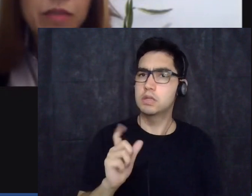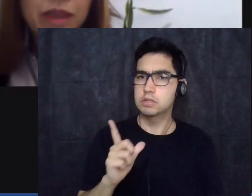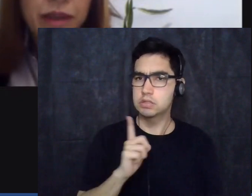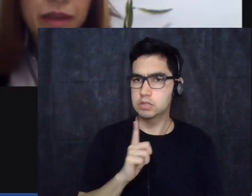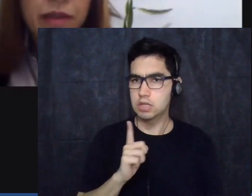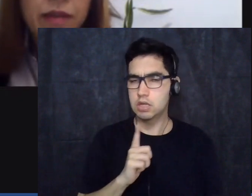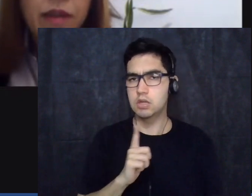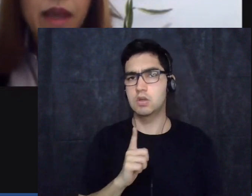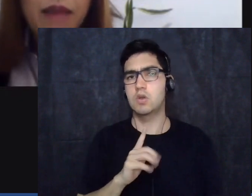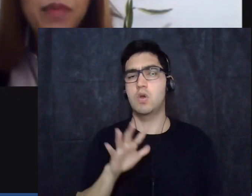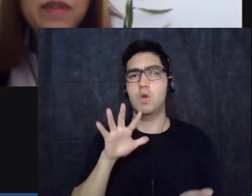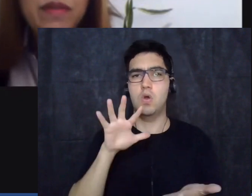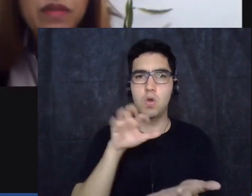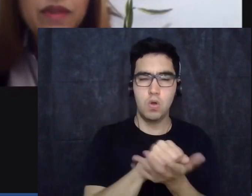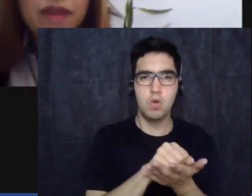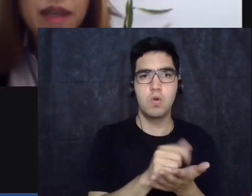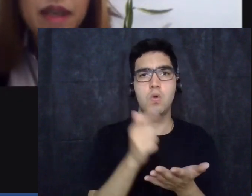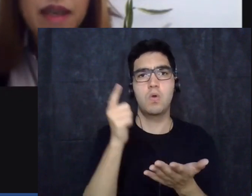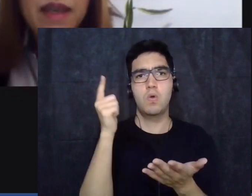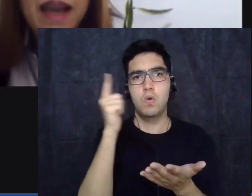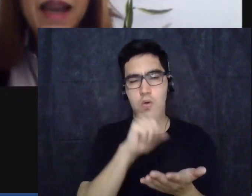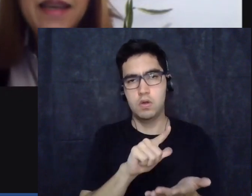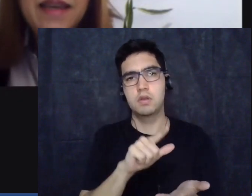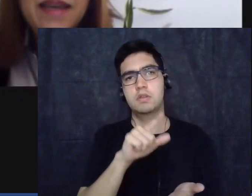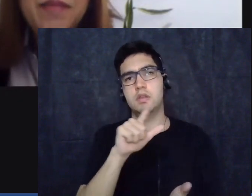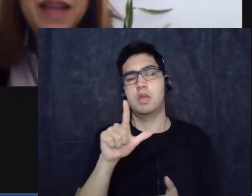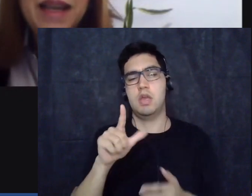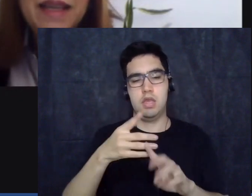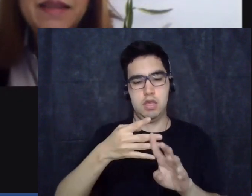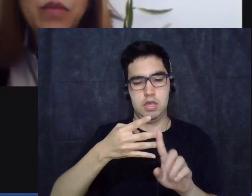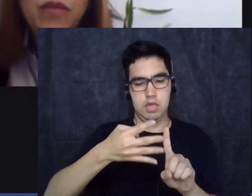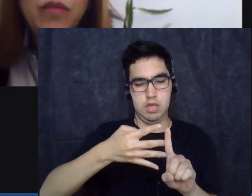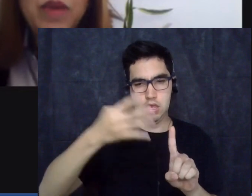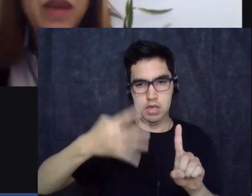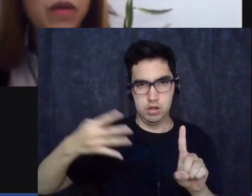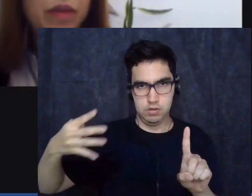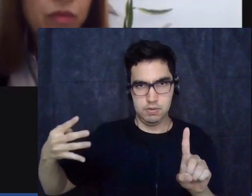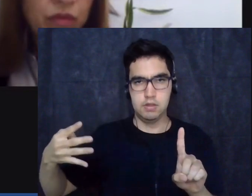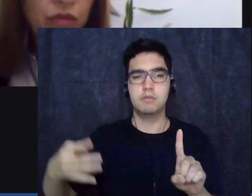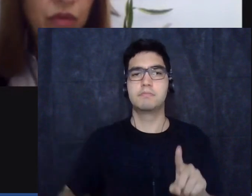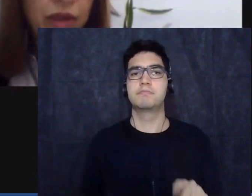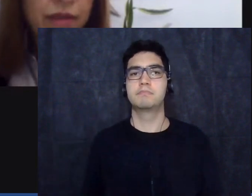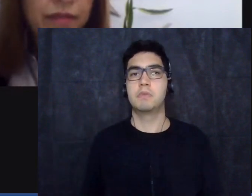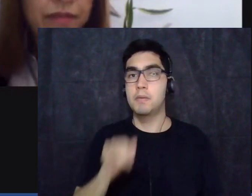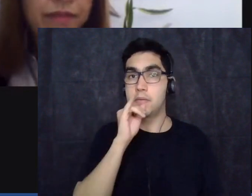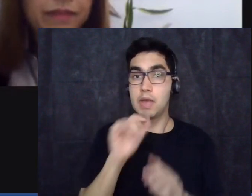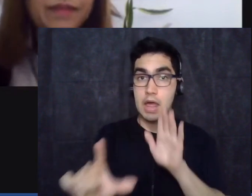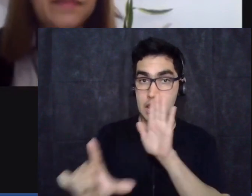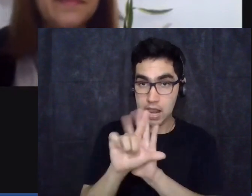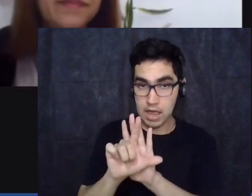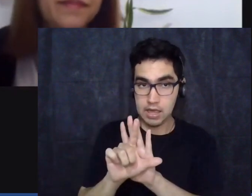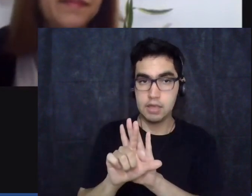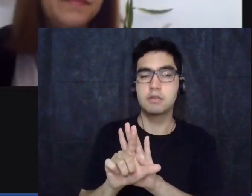comunidade LGBT é possível dizer que a lei que criminaliza a homofobia realmente funciona?